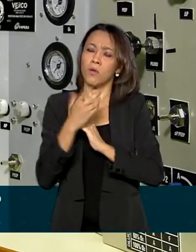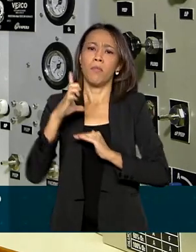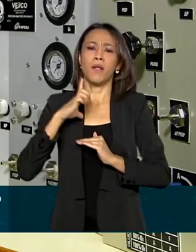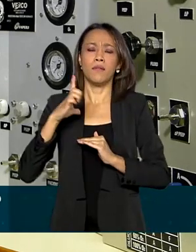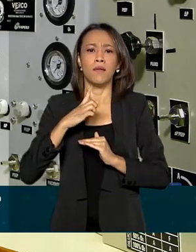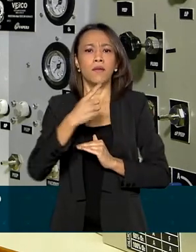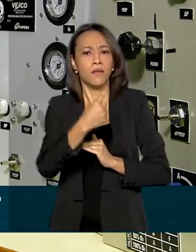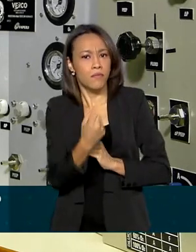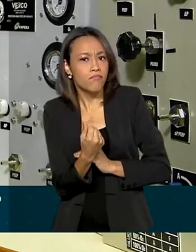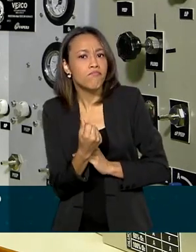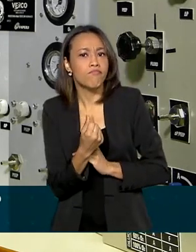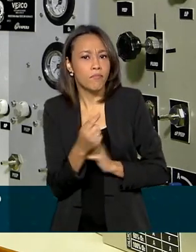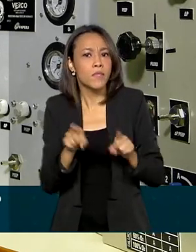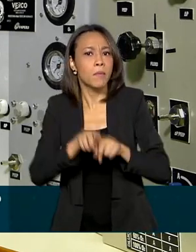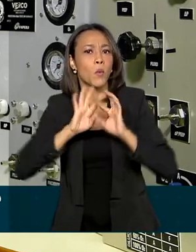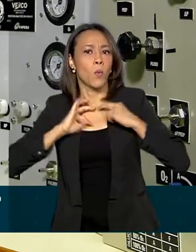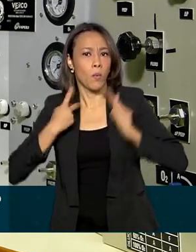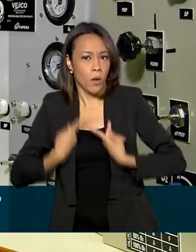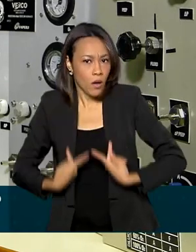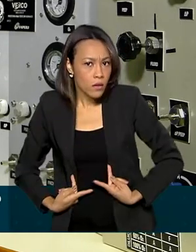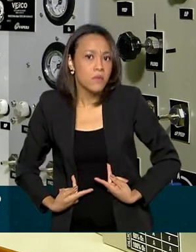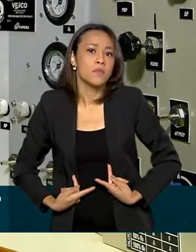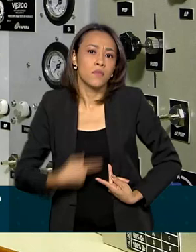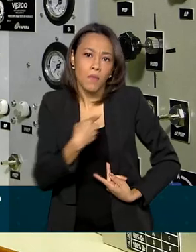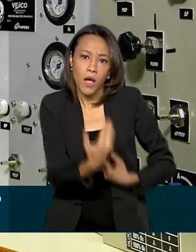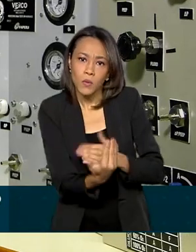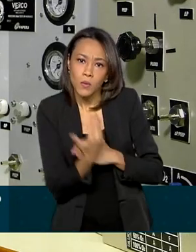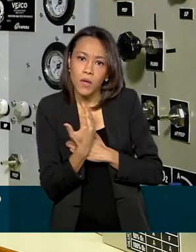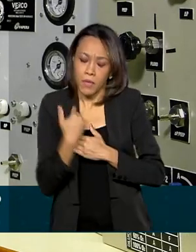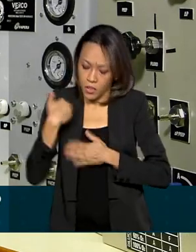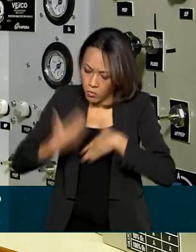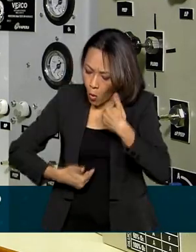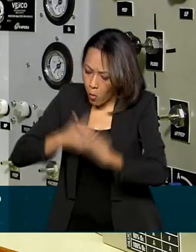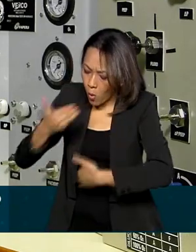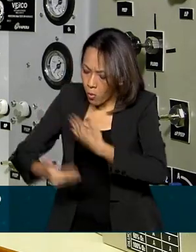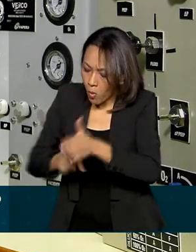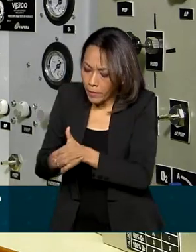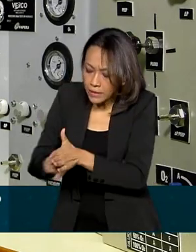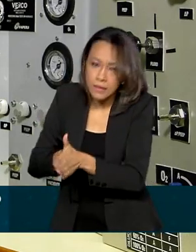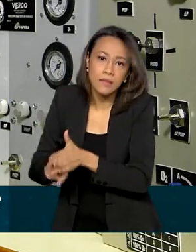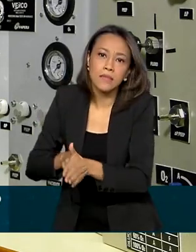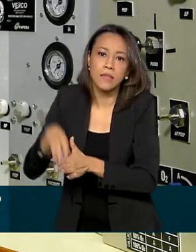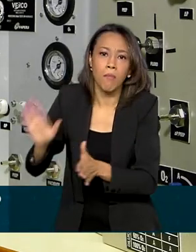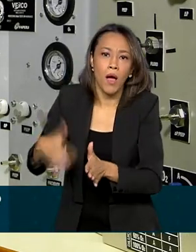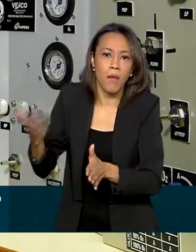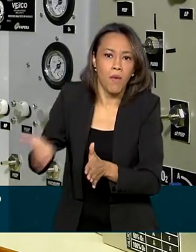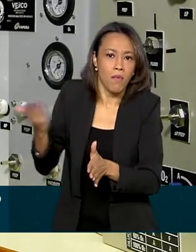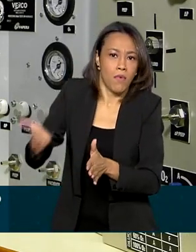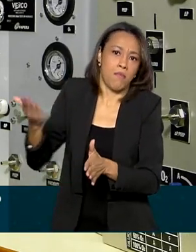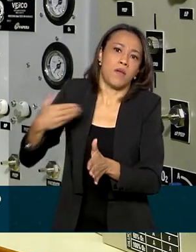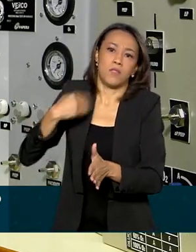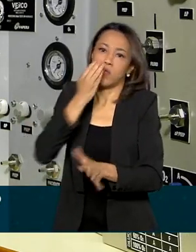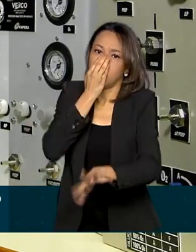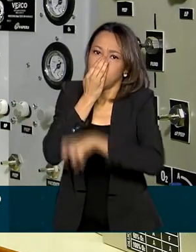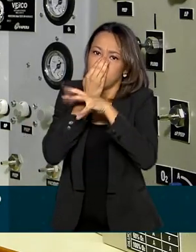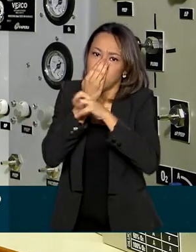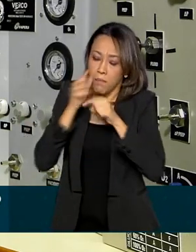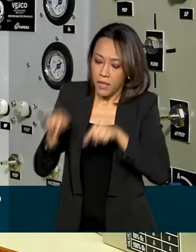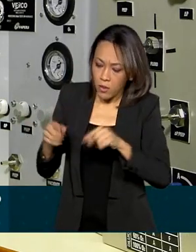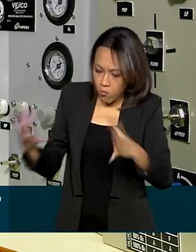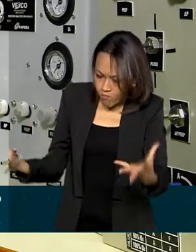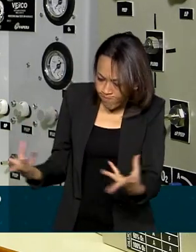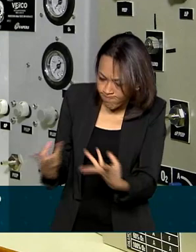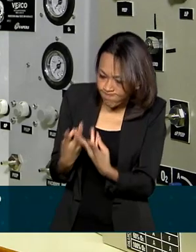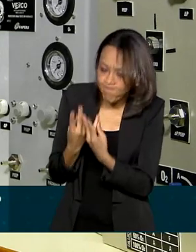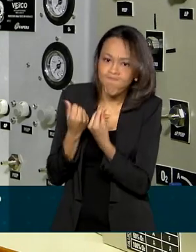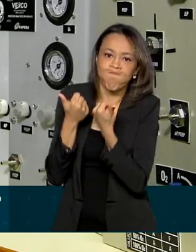de recursos humanos, para a gente continuar o desenvolvimento desse ventilador e obter um equipamento pleno,